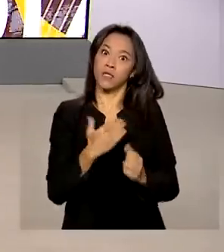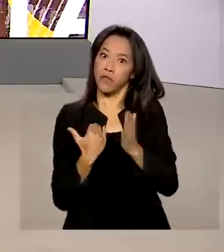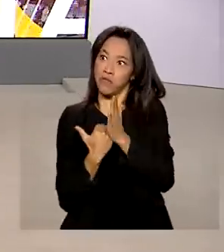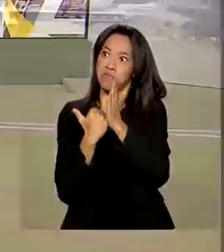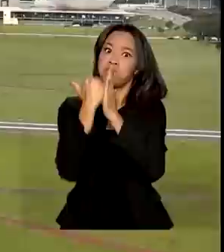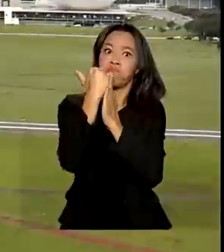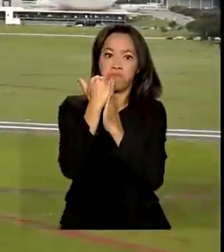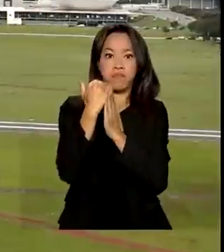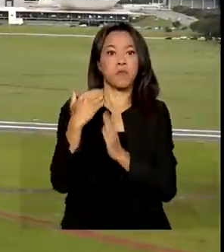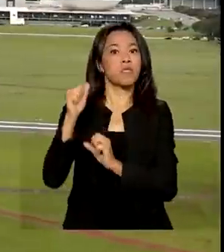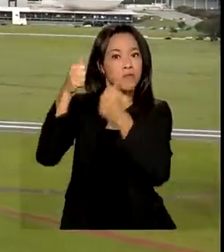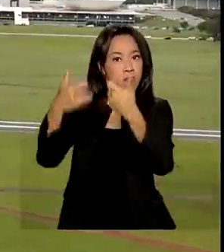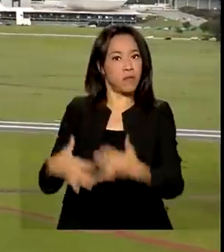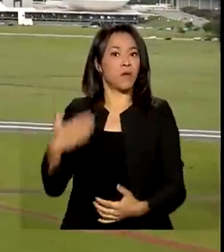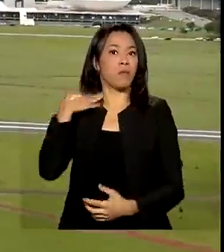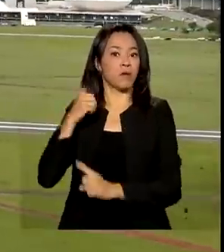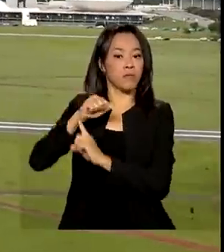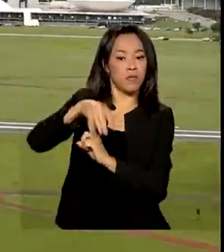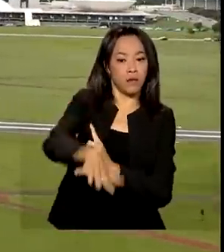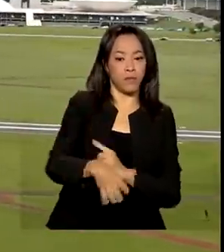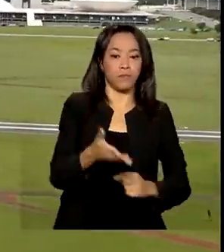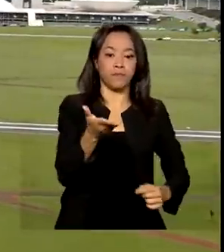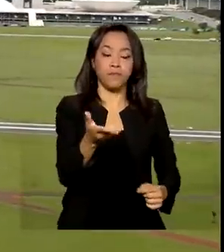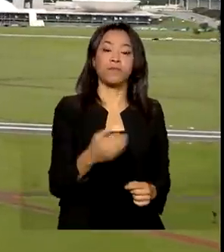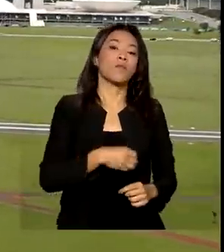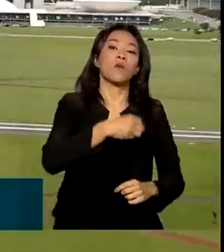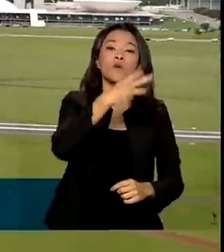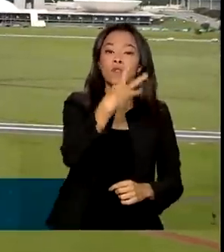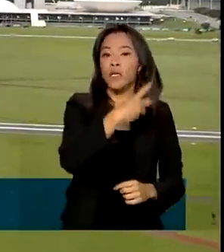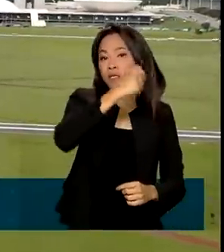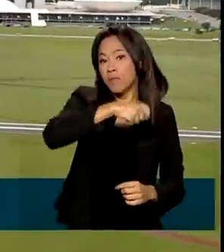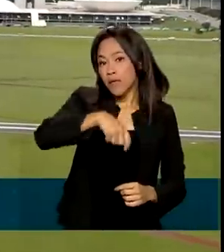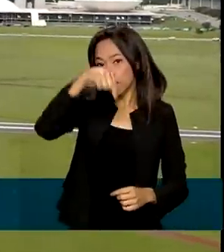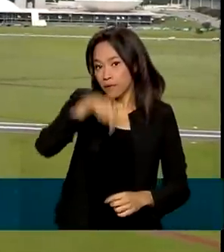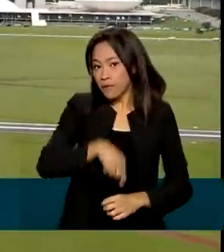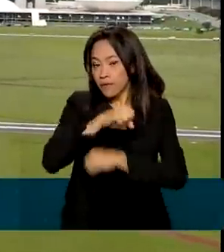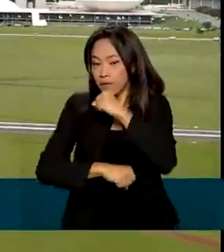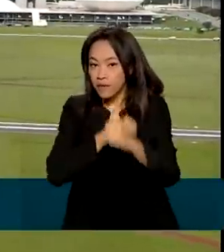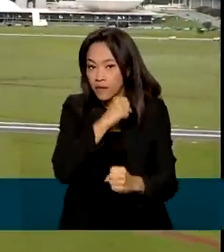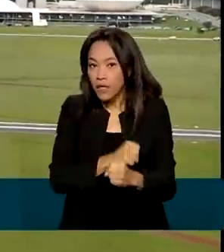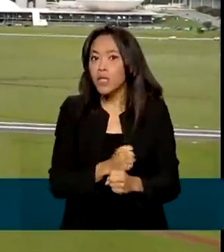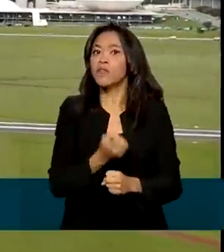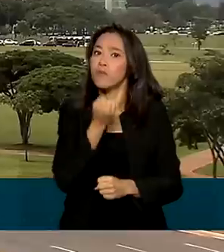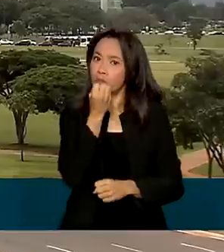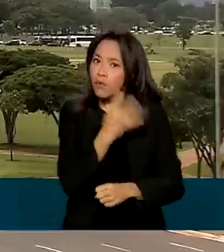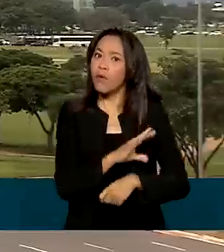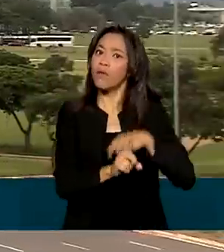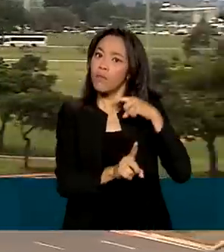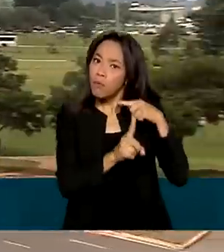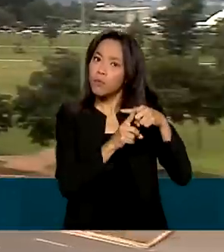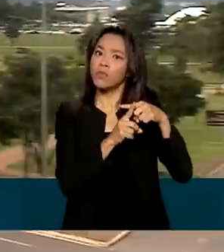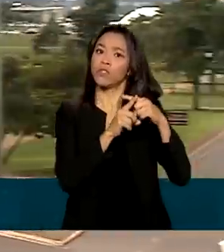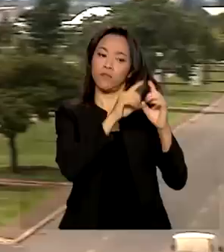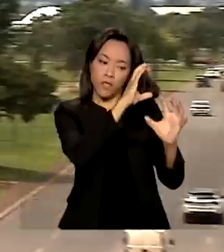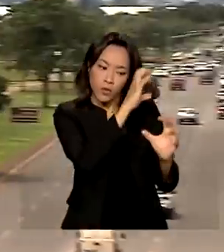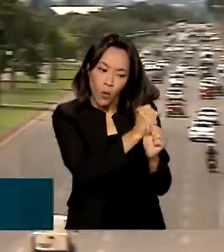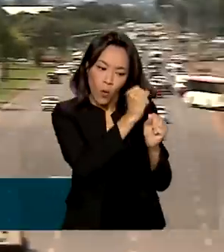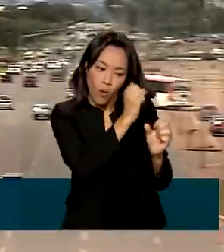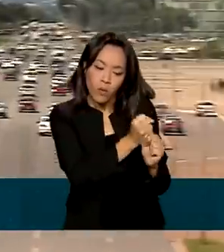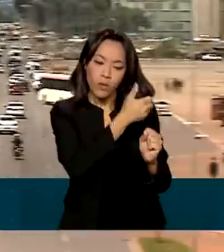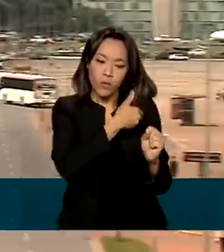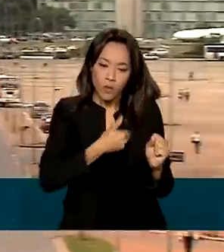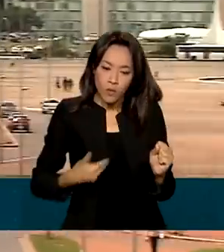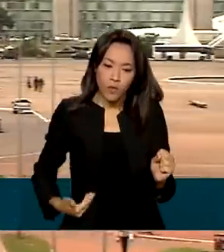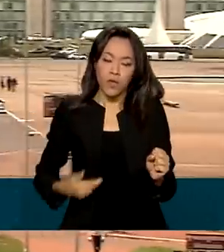Central. O primeiro trimestre de 2022 teve um saldo positivo nas contas públicas de